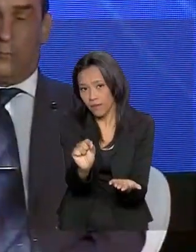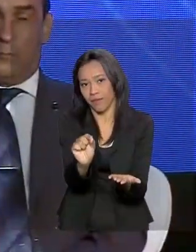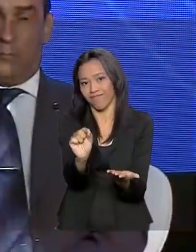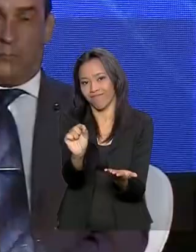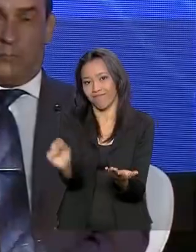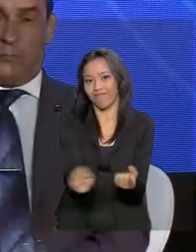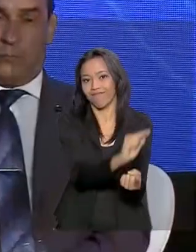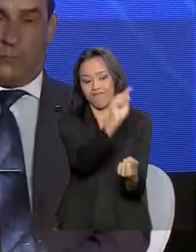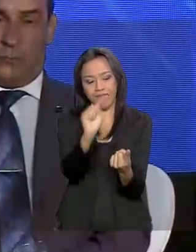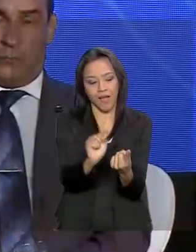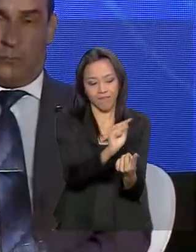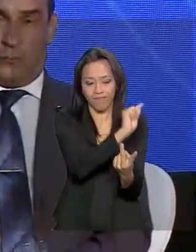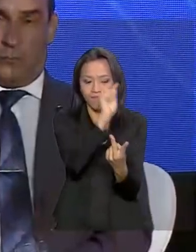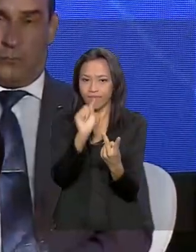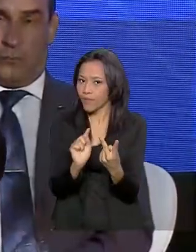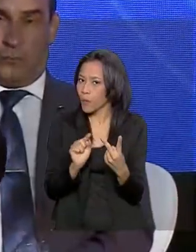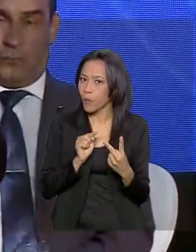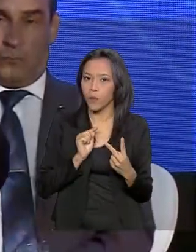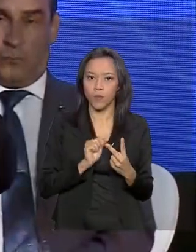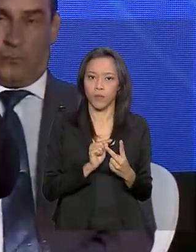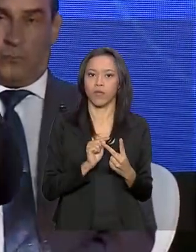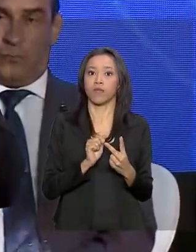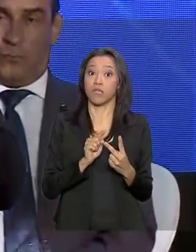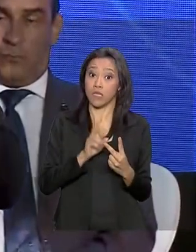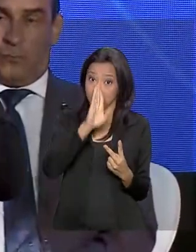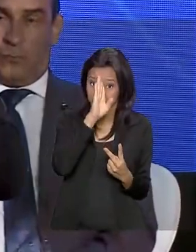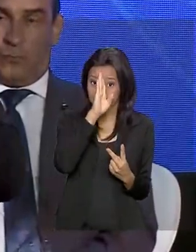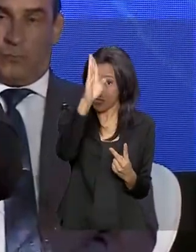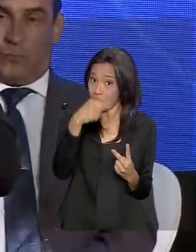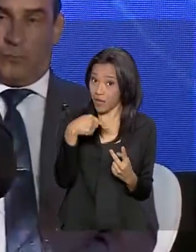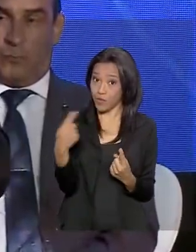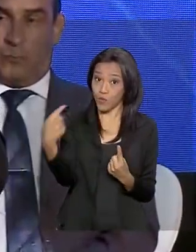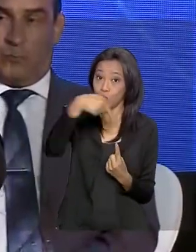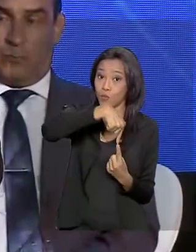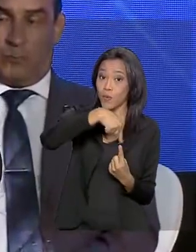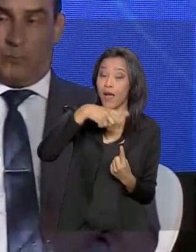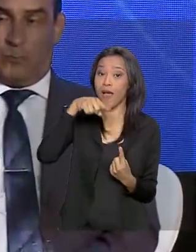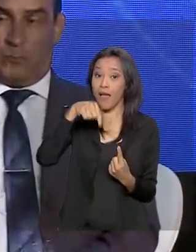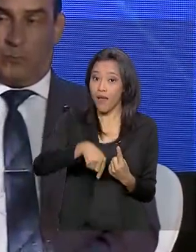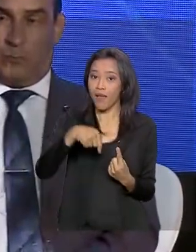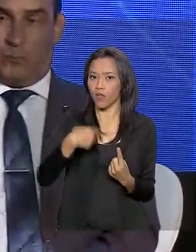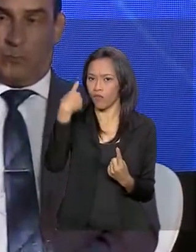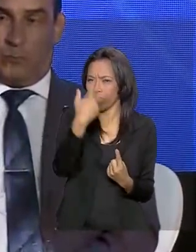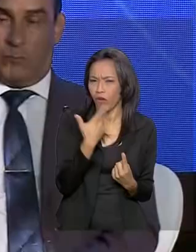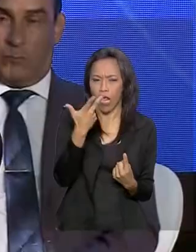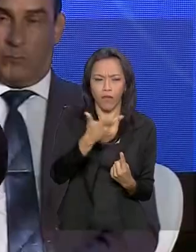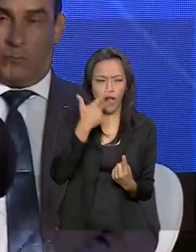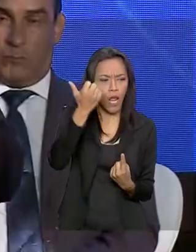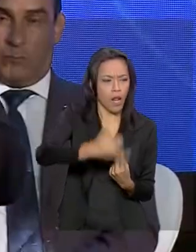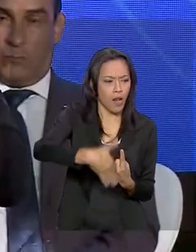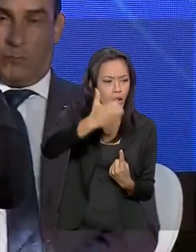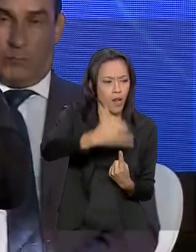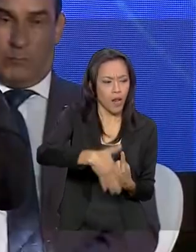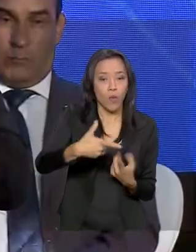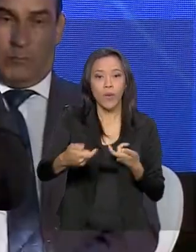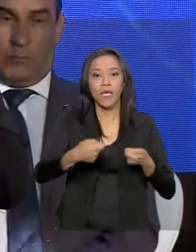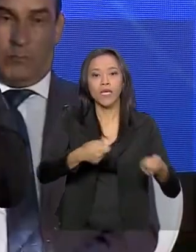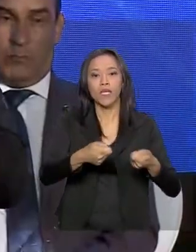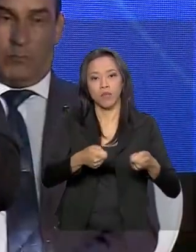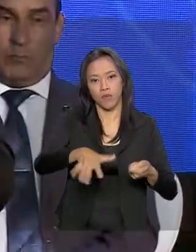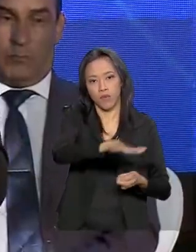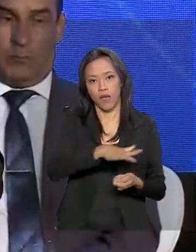duas colunas mestras, que são, uma eu estou falando há horas aqui, o equilíbrio fiscal,